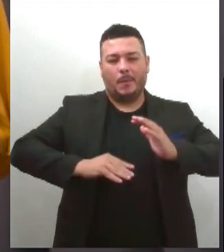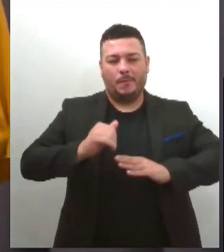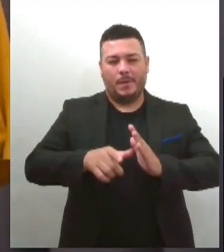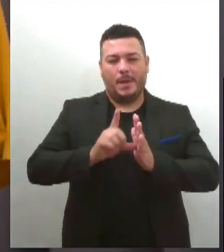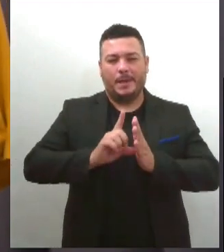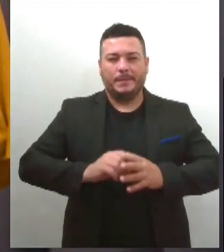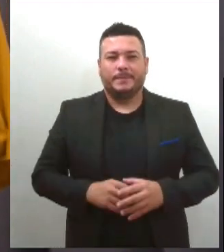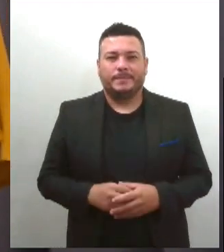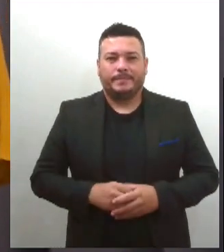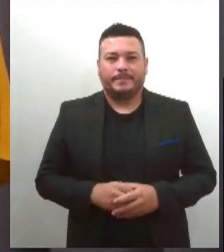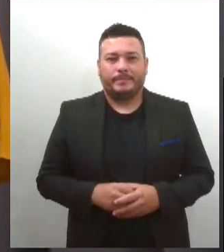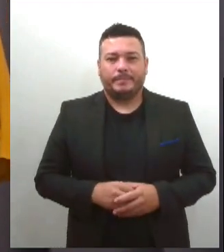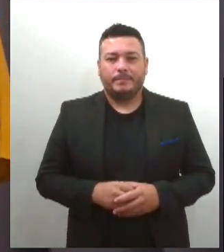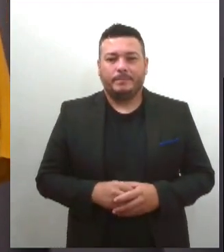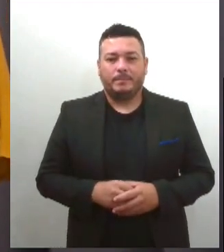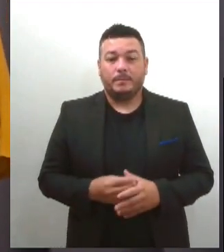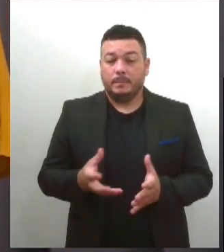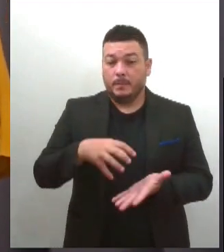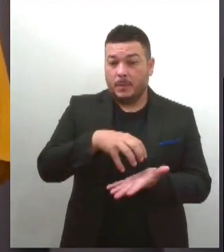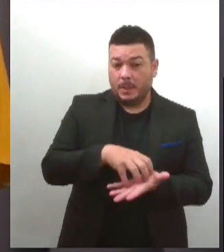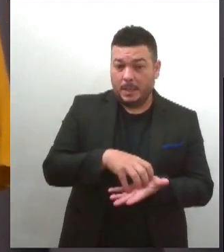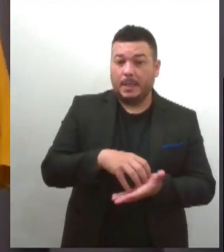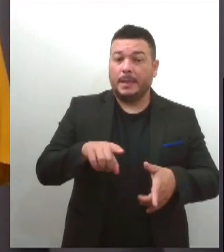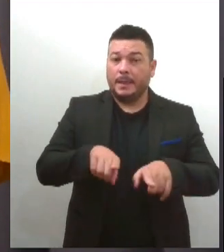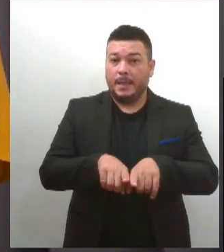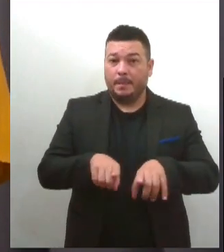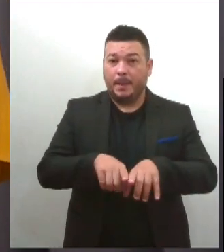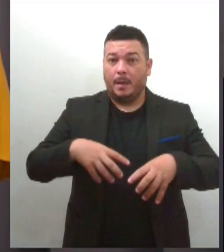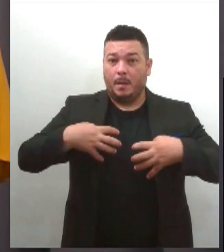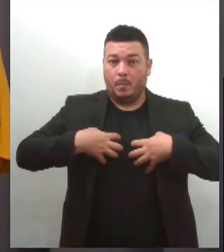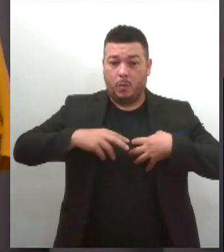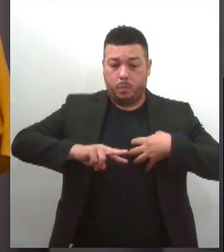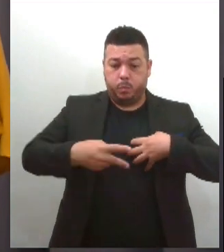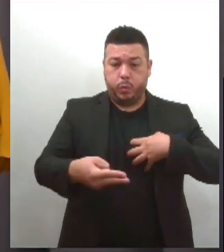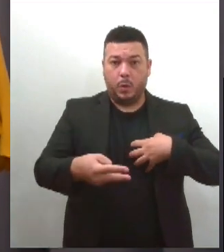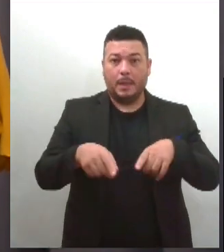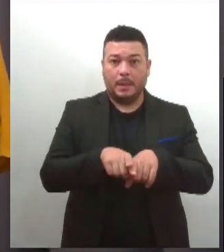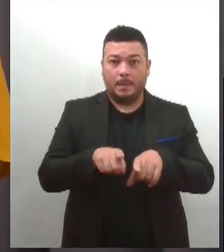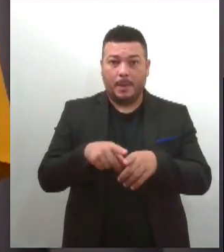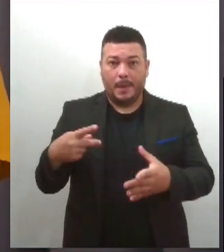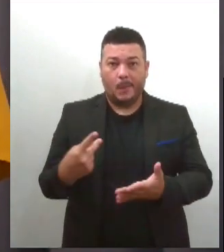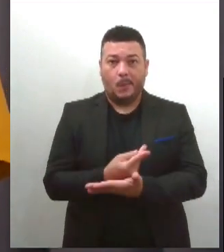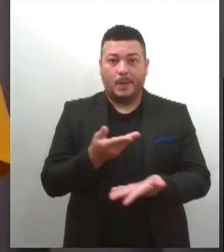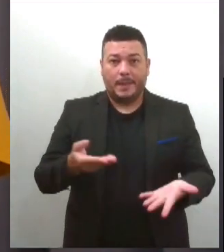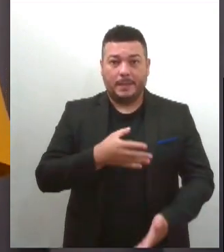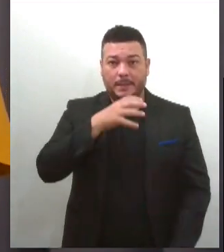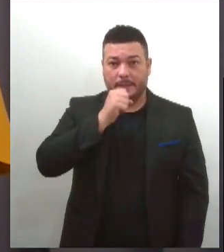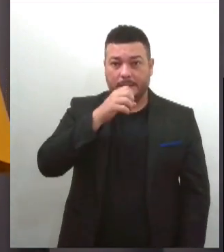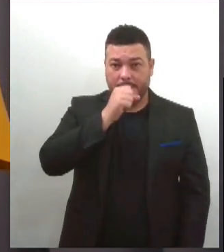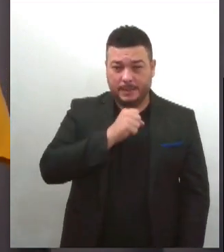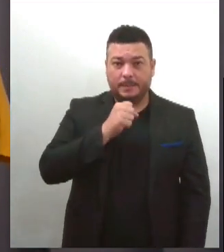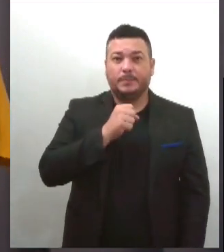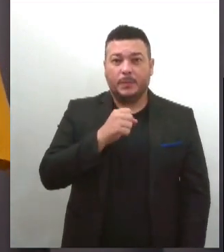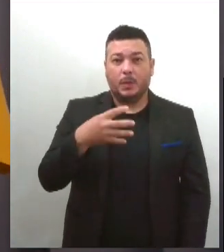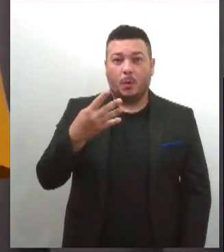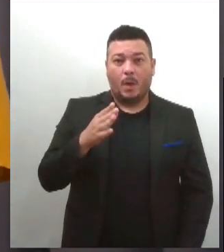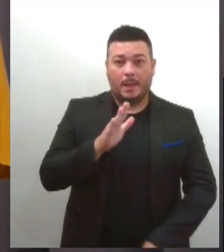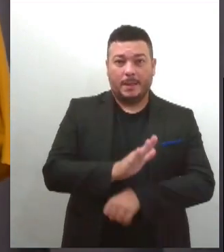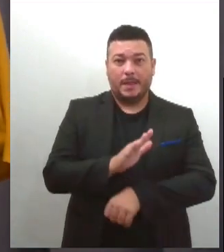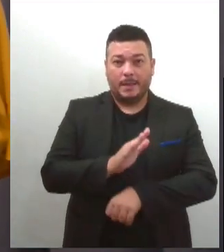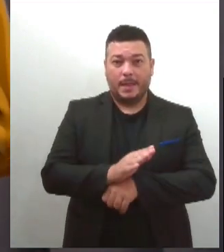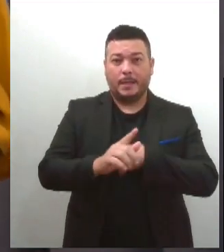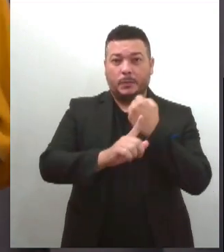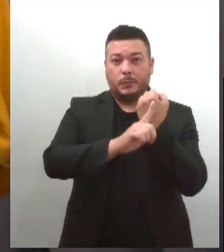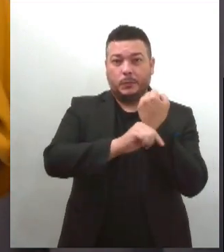a Central de Transplante Estadual realiza neste sábado, às 4h da tarde, no Parque da Cementeira, a Caminhada pela